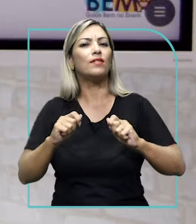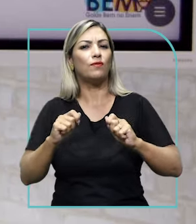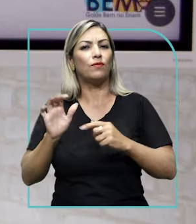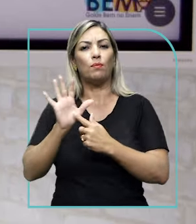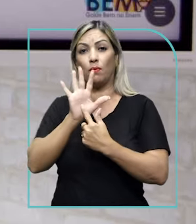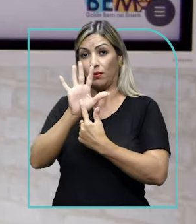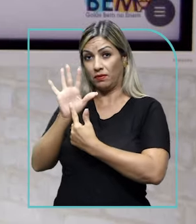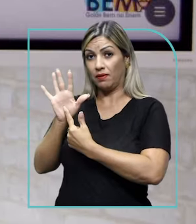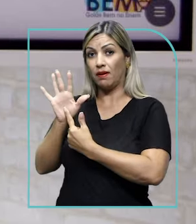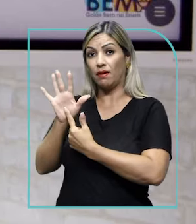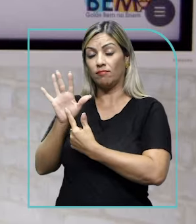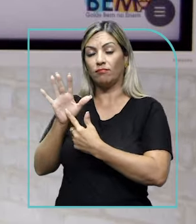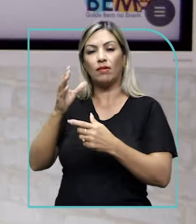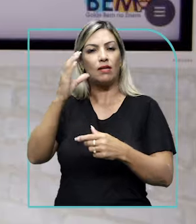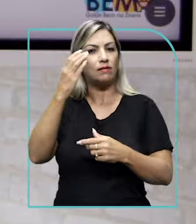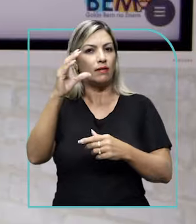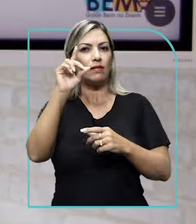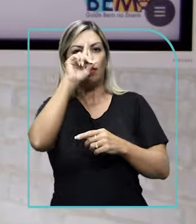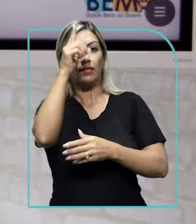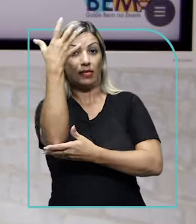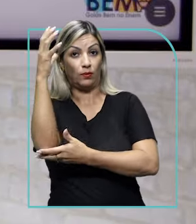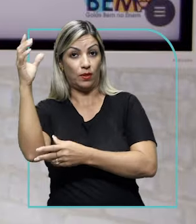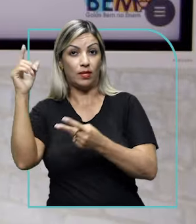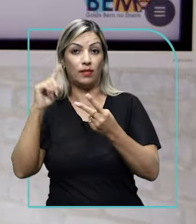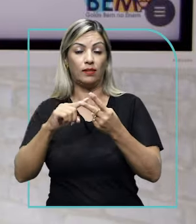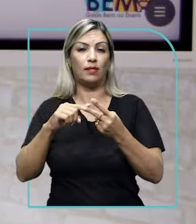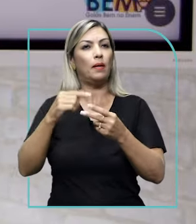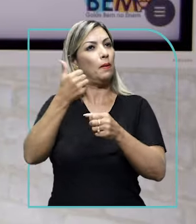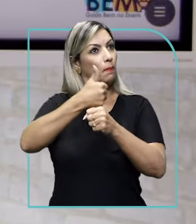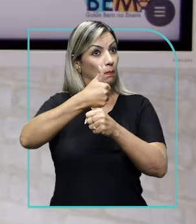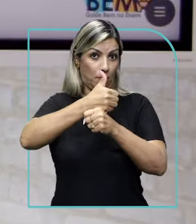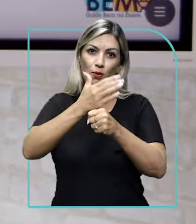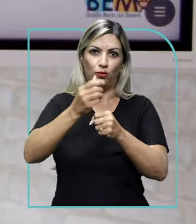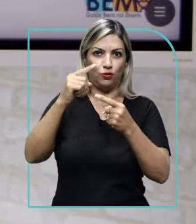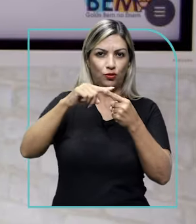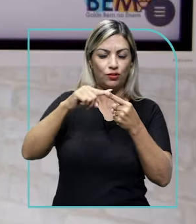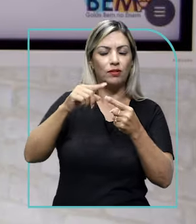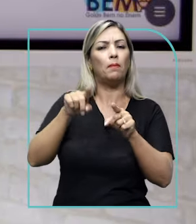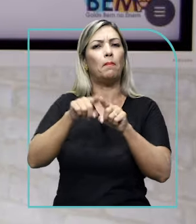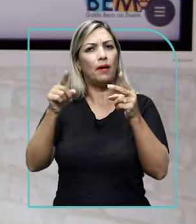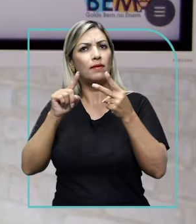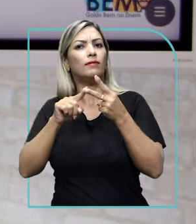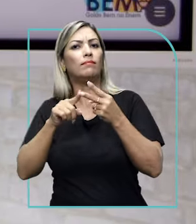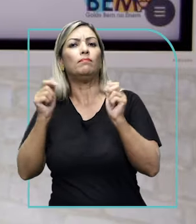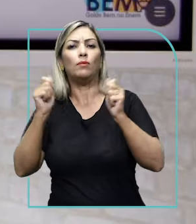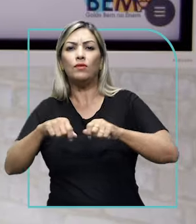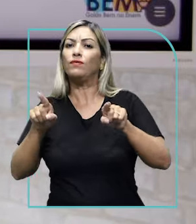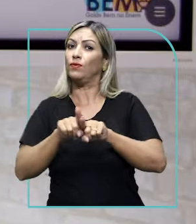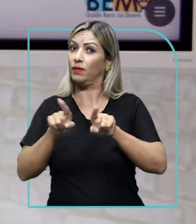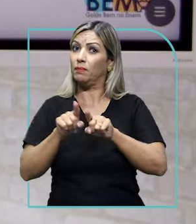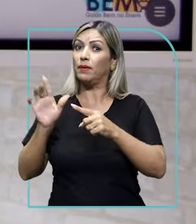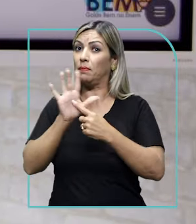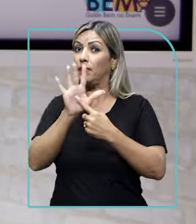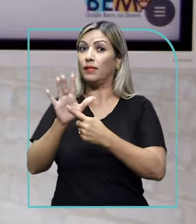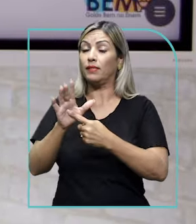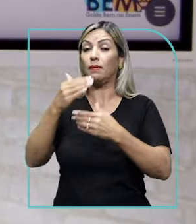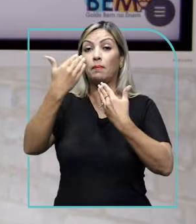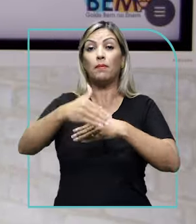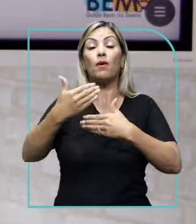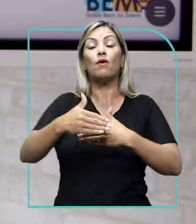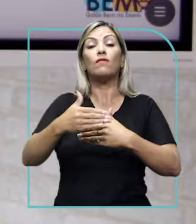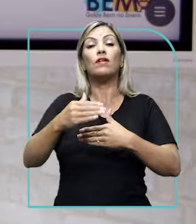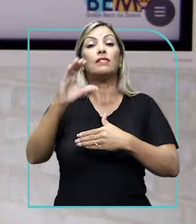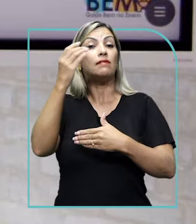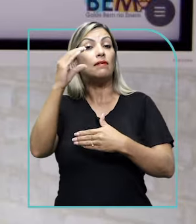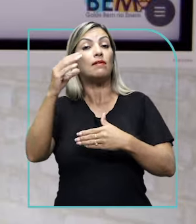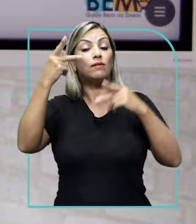tanto lá na ciência da natureza, com a biologia, né? Mas também pode aparecer aqui nas ciências